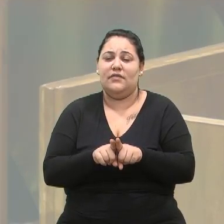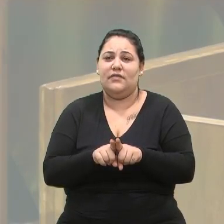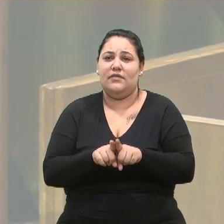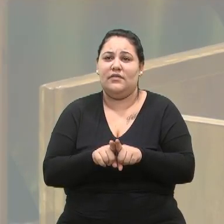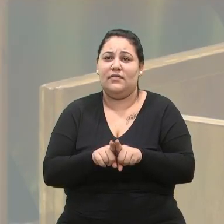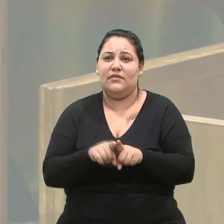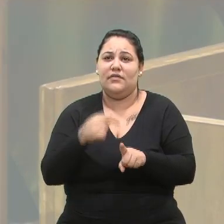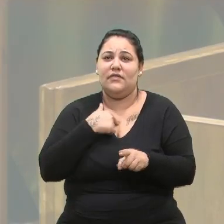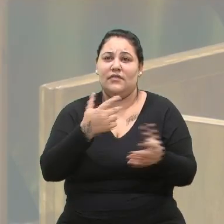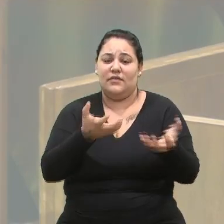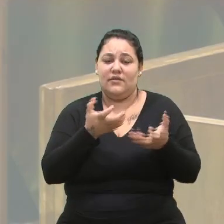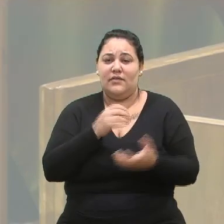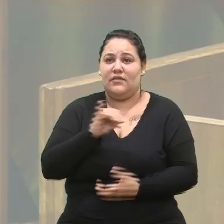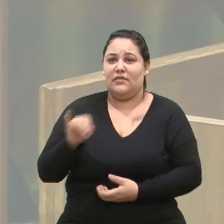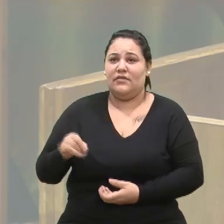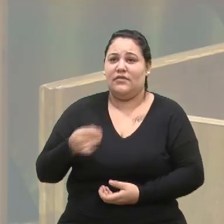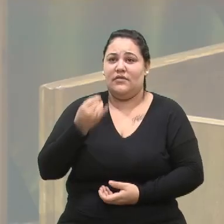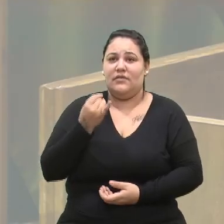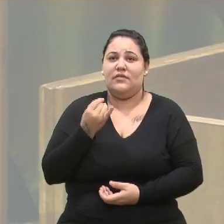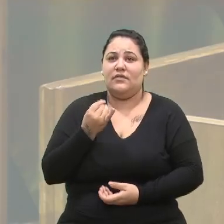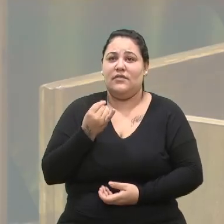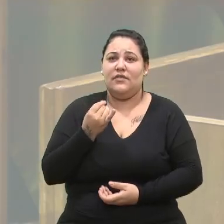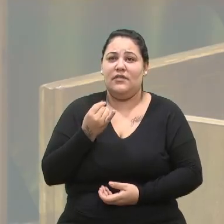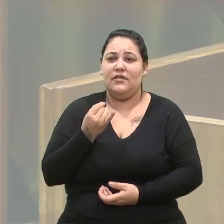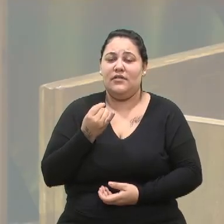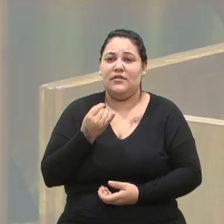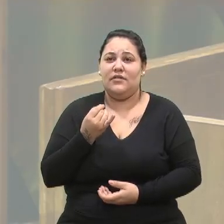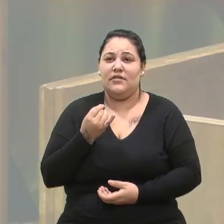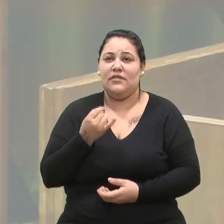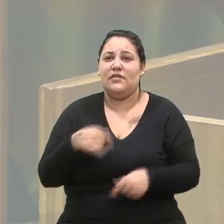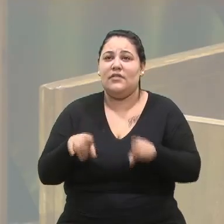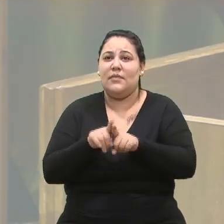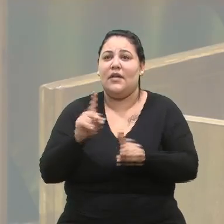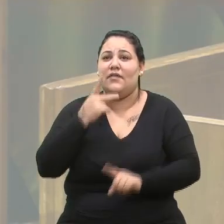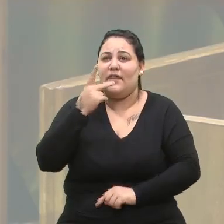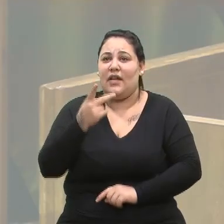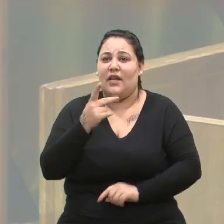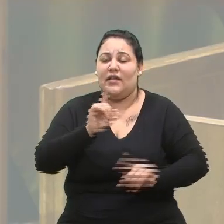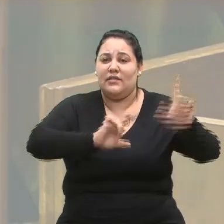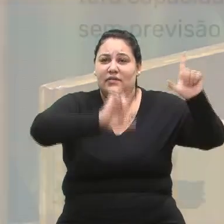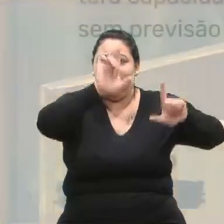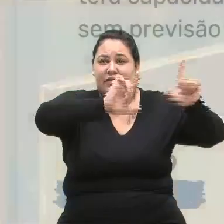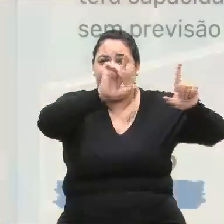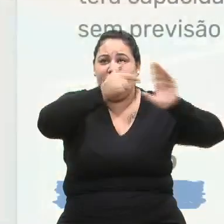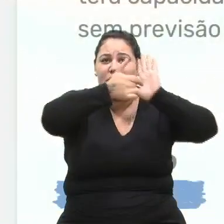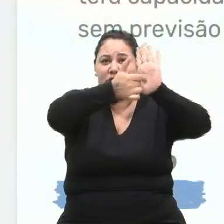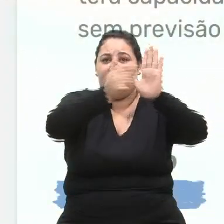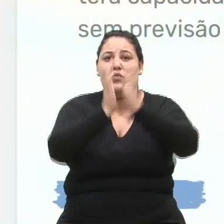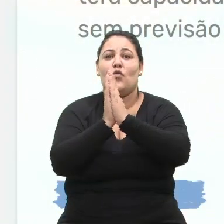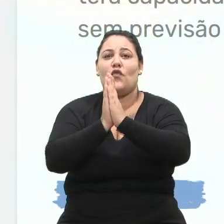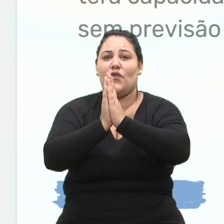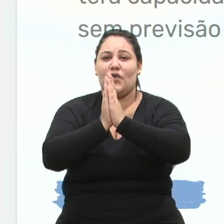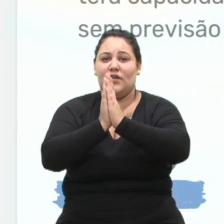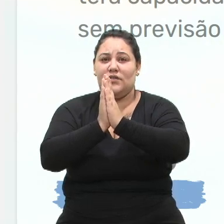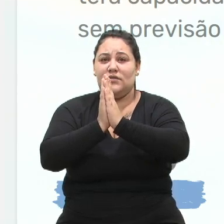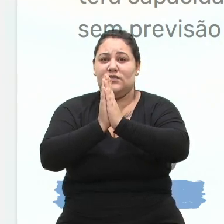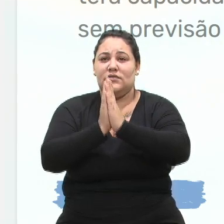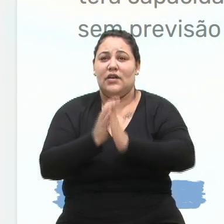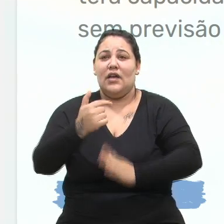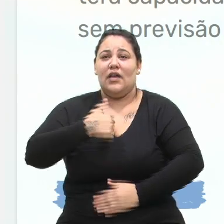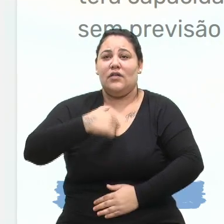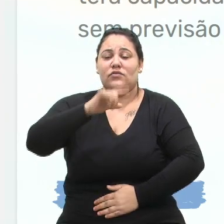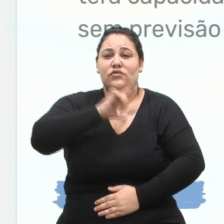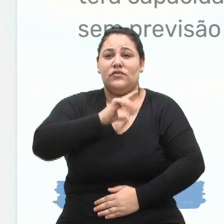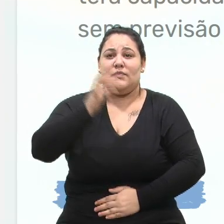Eu quero aproveitar e falar também, e peço que a TV Câmara mostre, por favor, para nós. Eu estive na semana